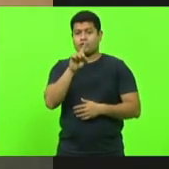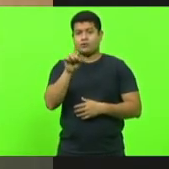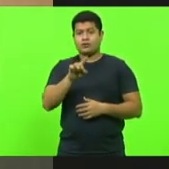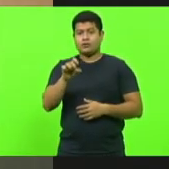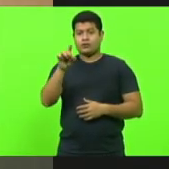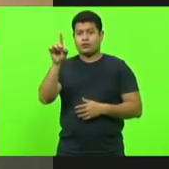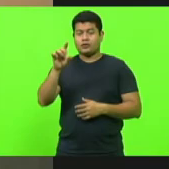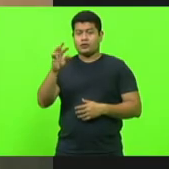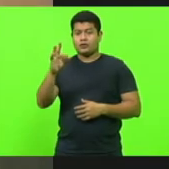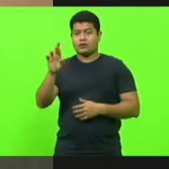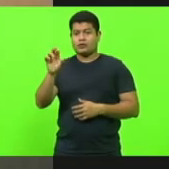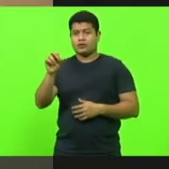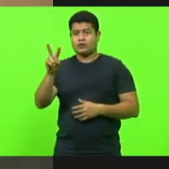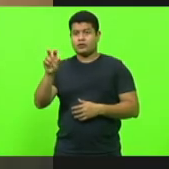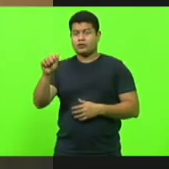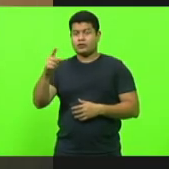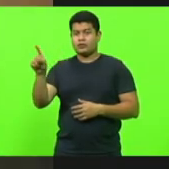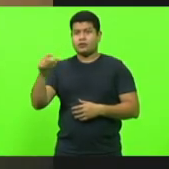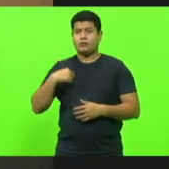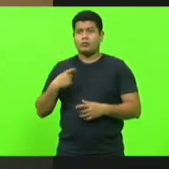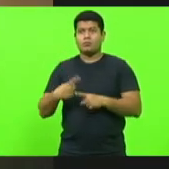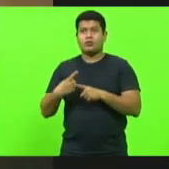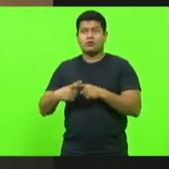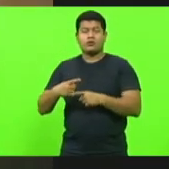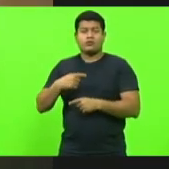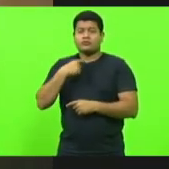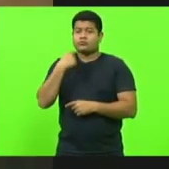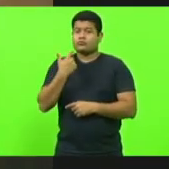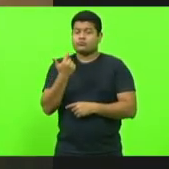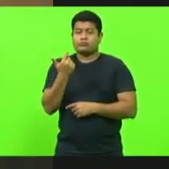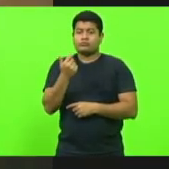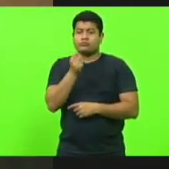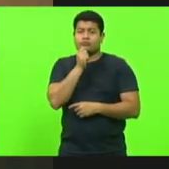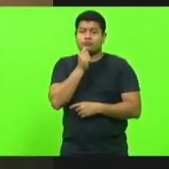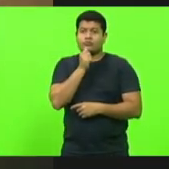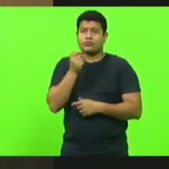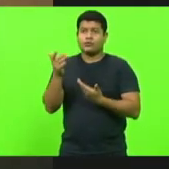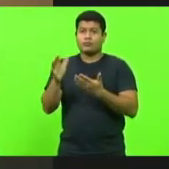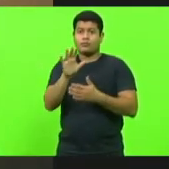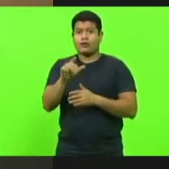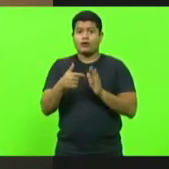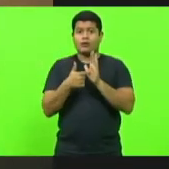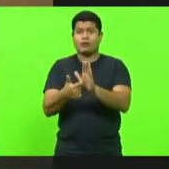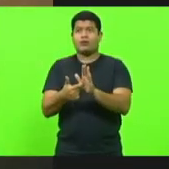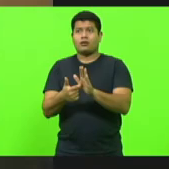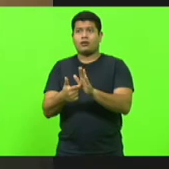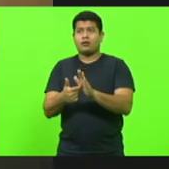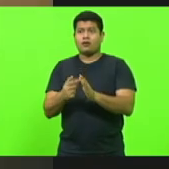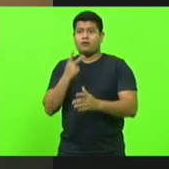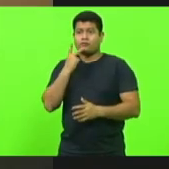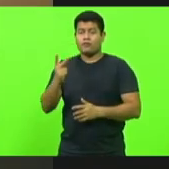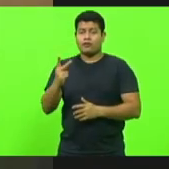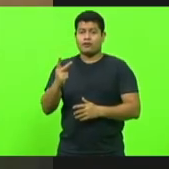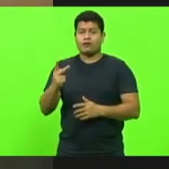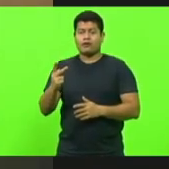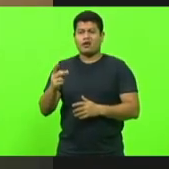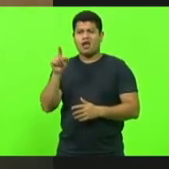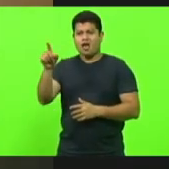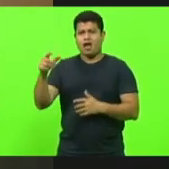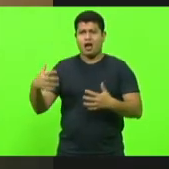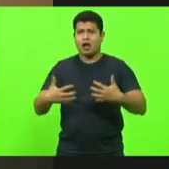falaram ah porque eu não vou votar porque eu não conheço o mérito mas para apontar o dedo dizer que ele não é caminhoneiro disseram eu